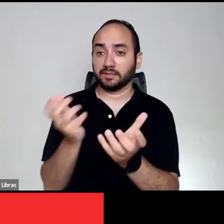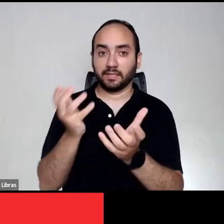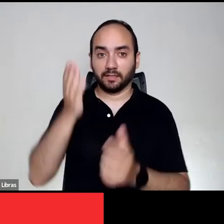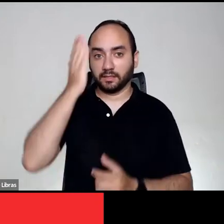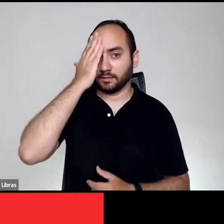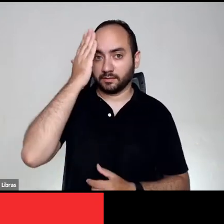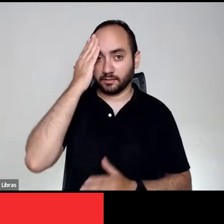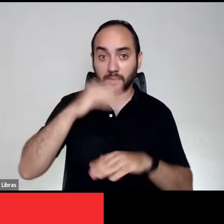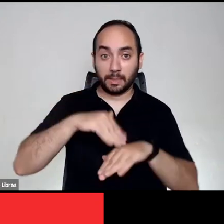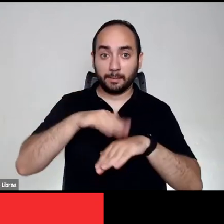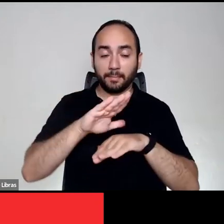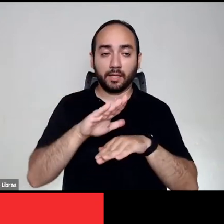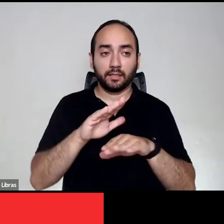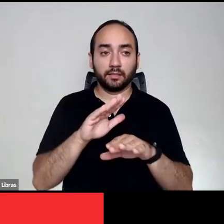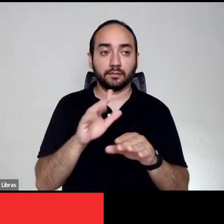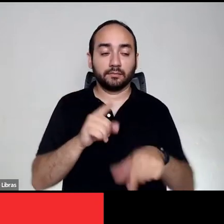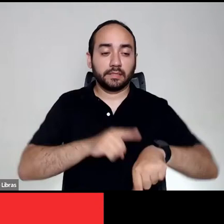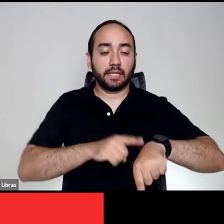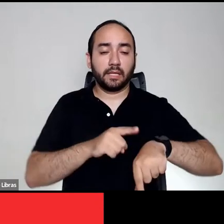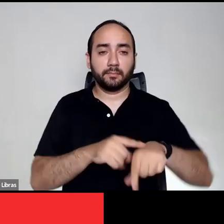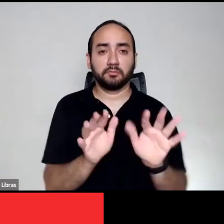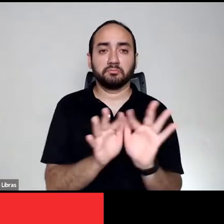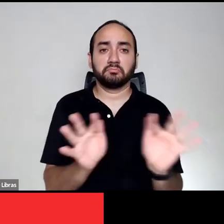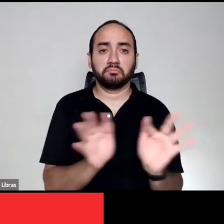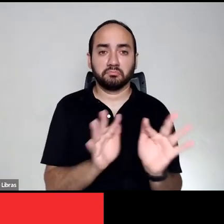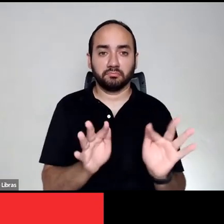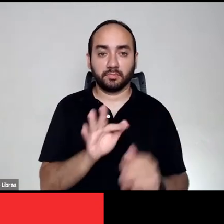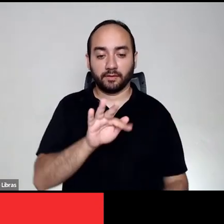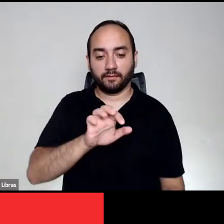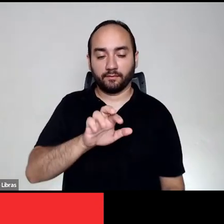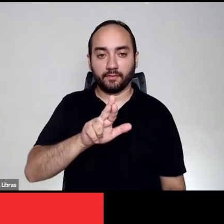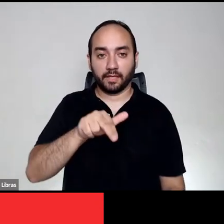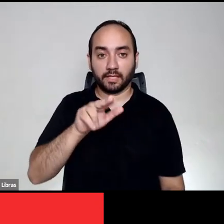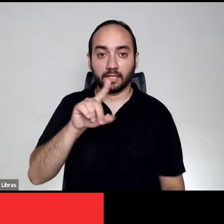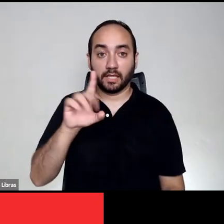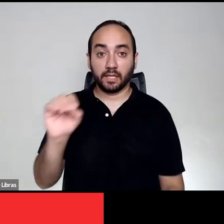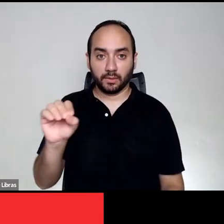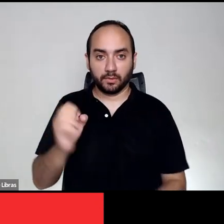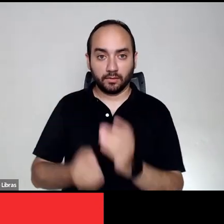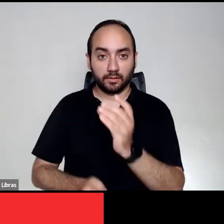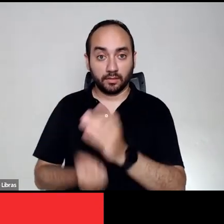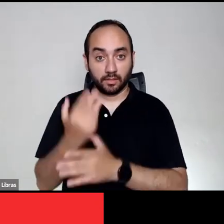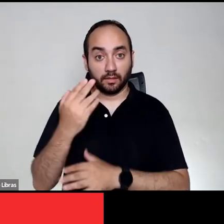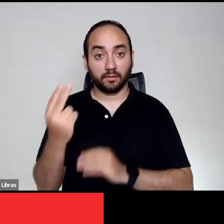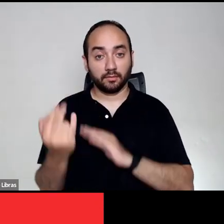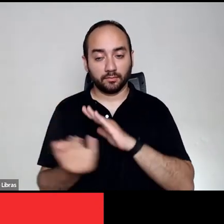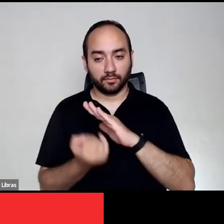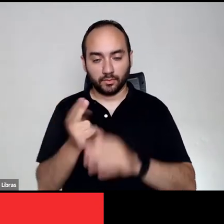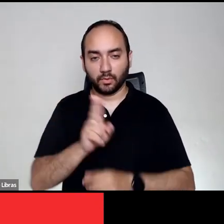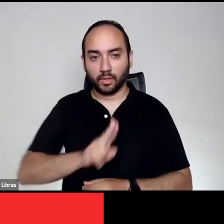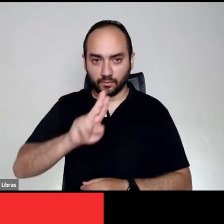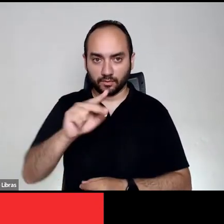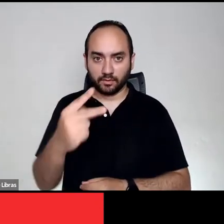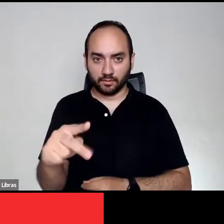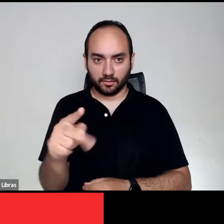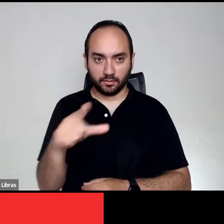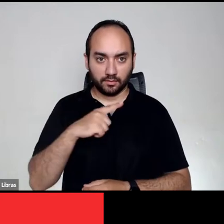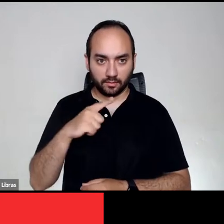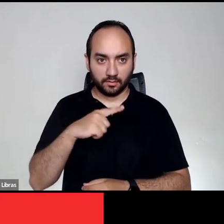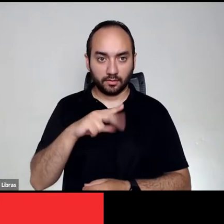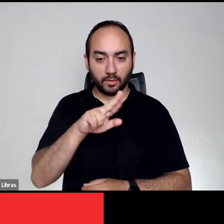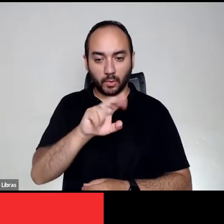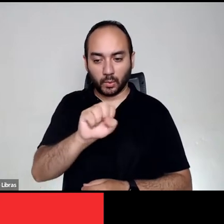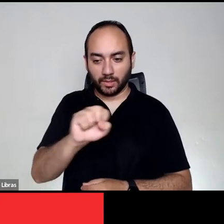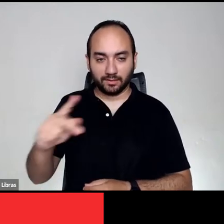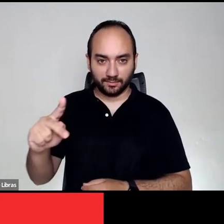menos importante. O Fernand Rodelli, historiador francês, que fundou essa universidade de vocês, chamada Universidade de